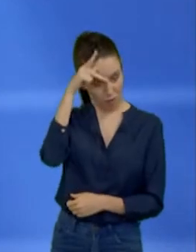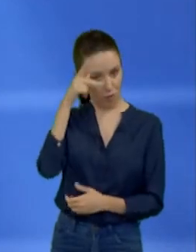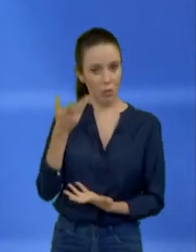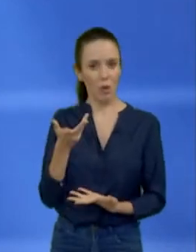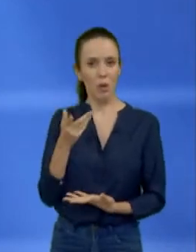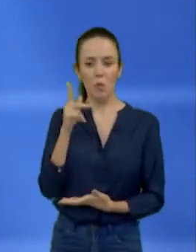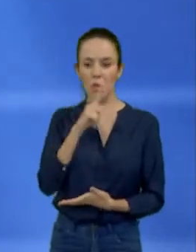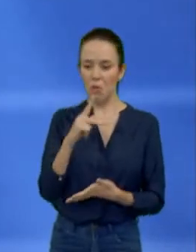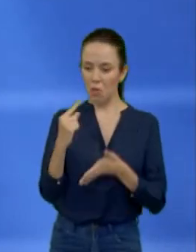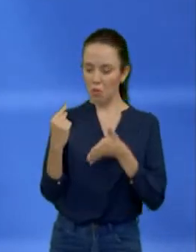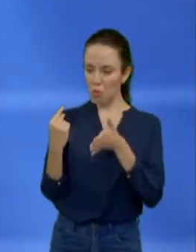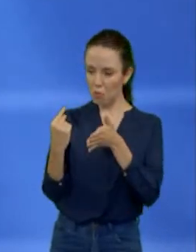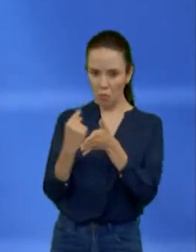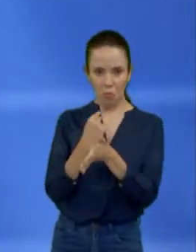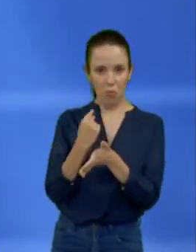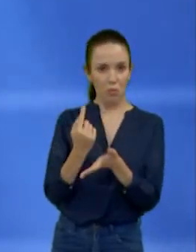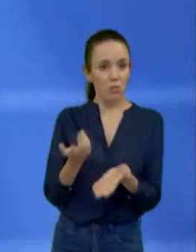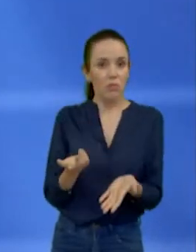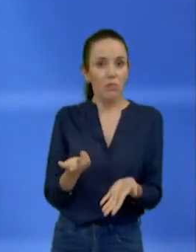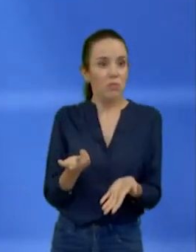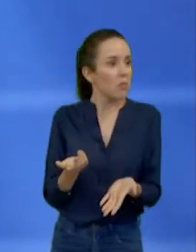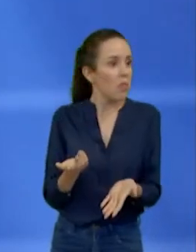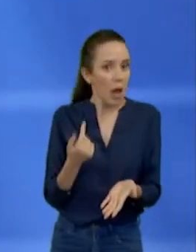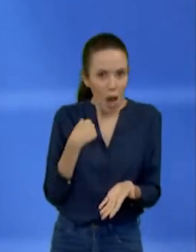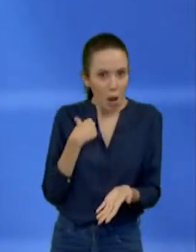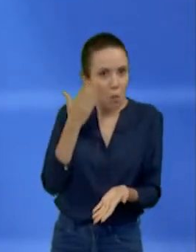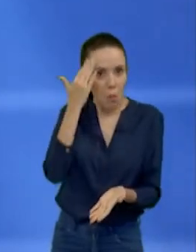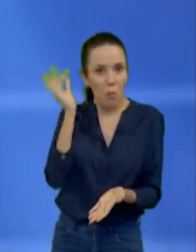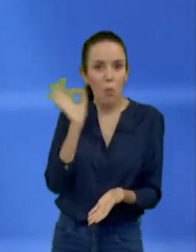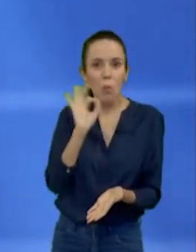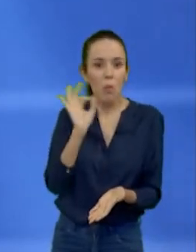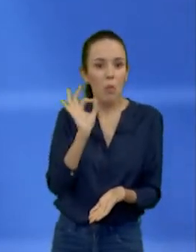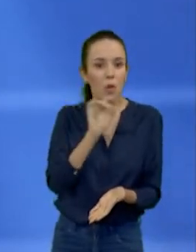consultados, essa compra foi feita sem licitação.